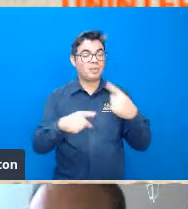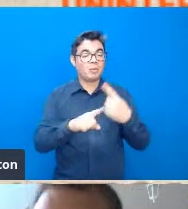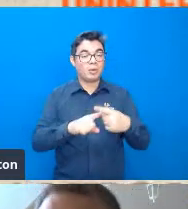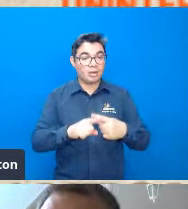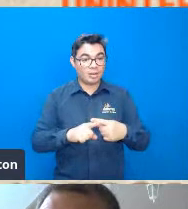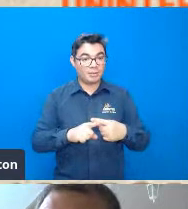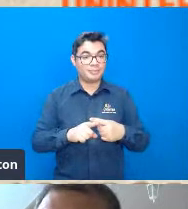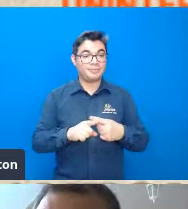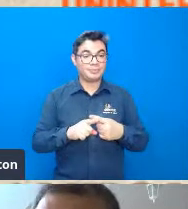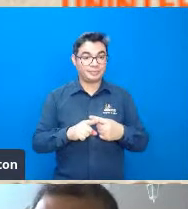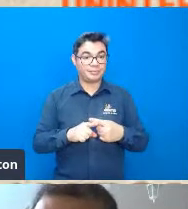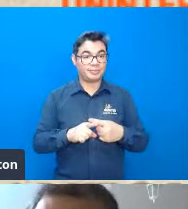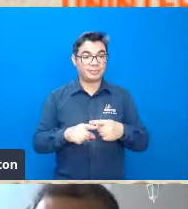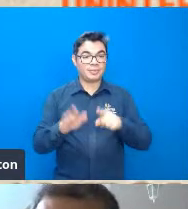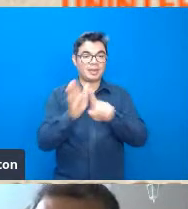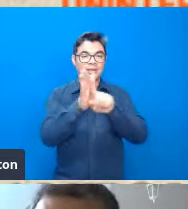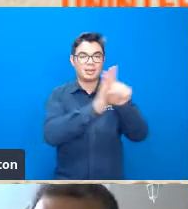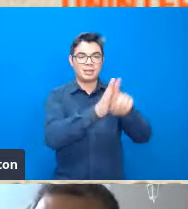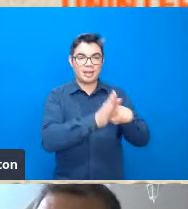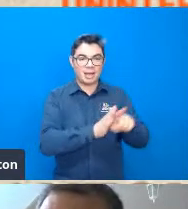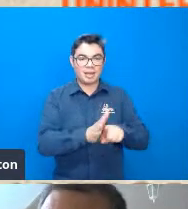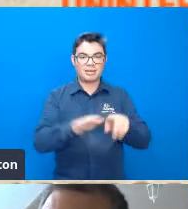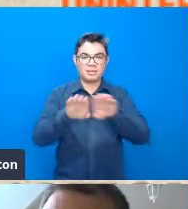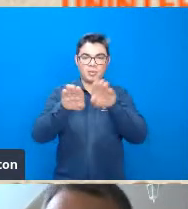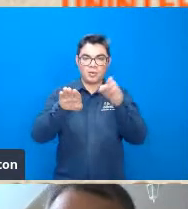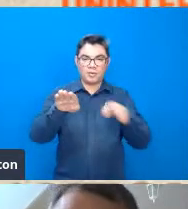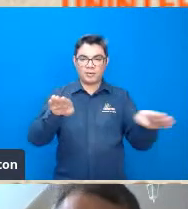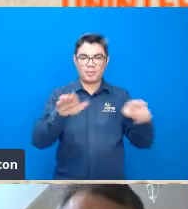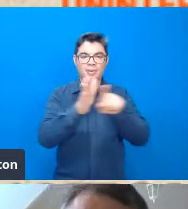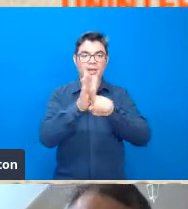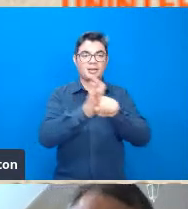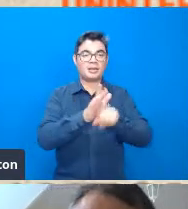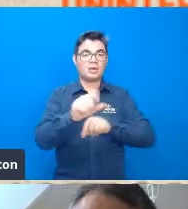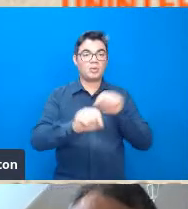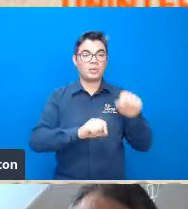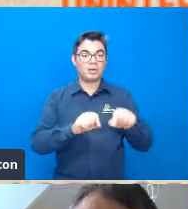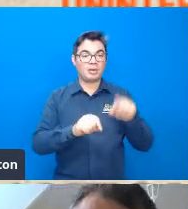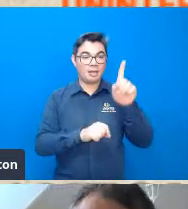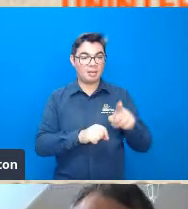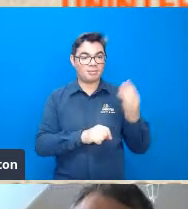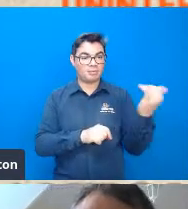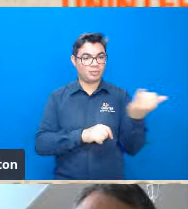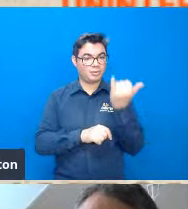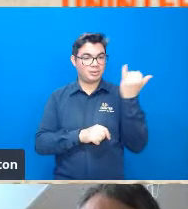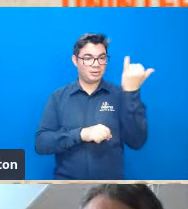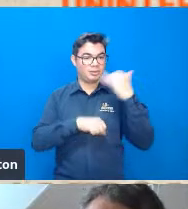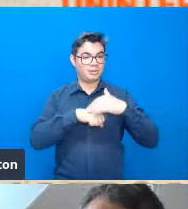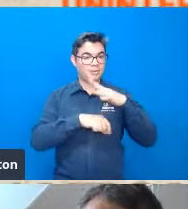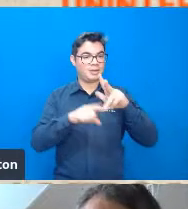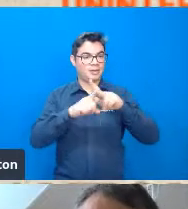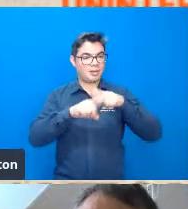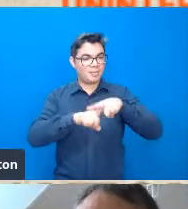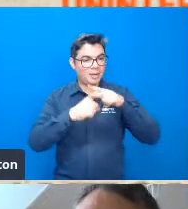análise morfométrica ela é uma importante ferramenta de